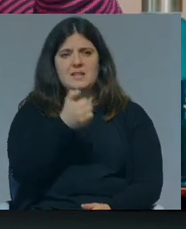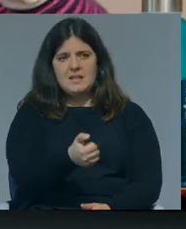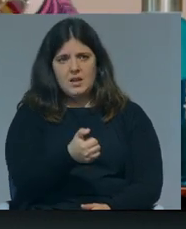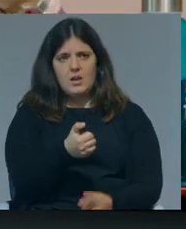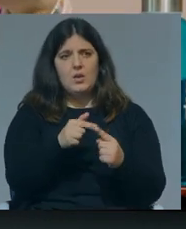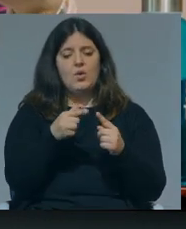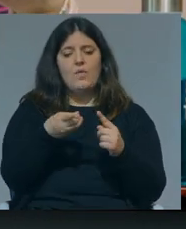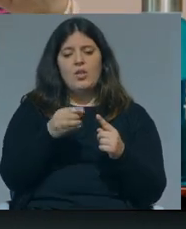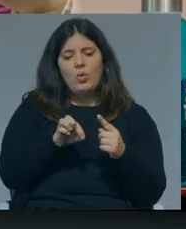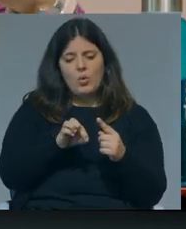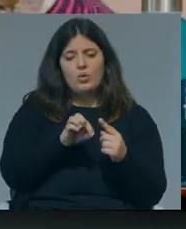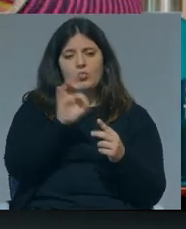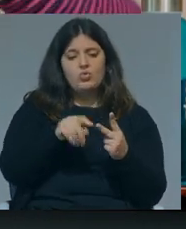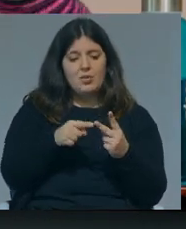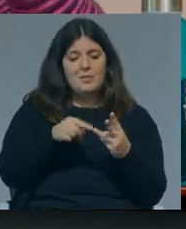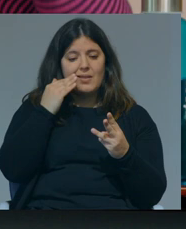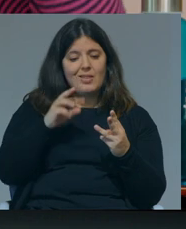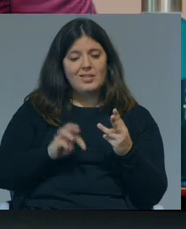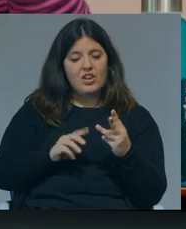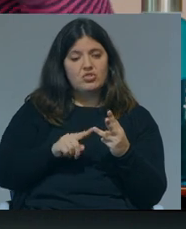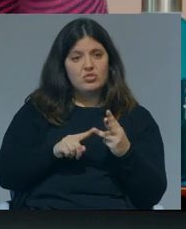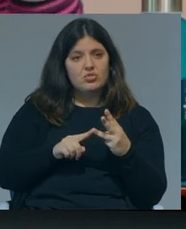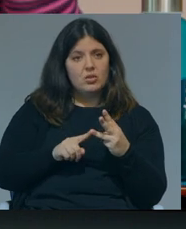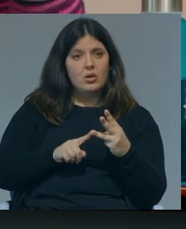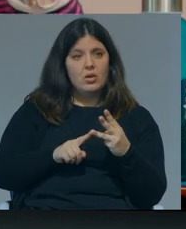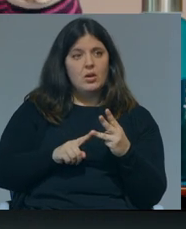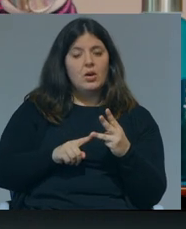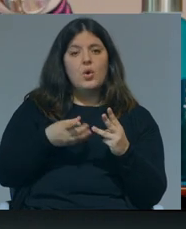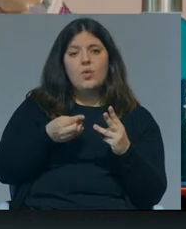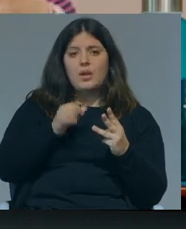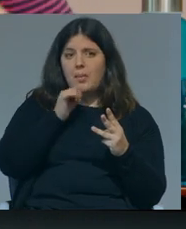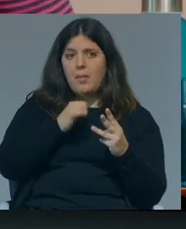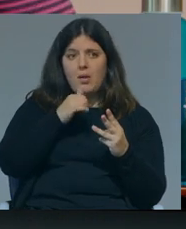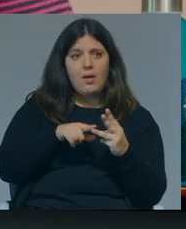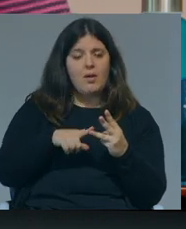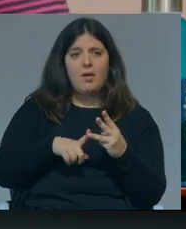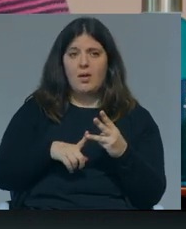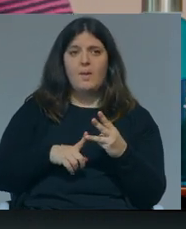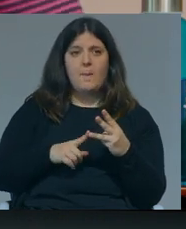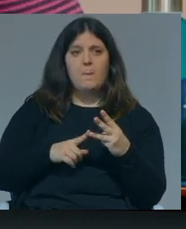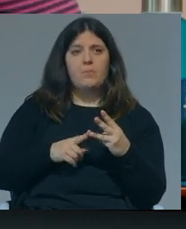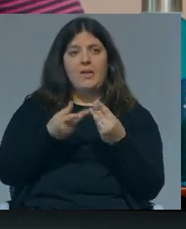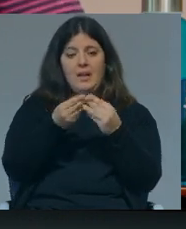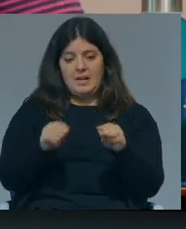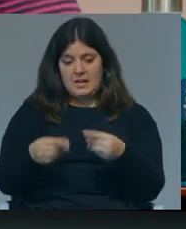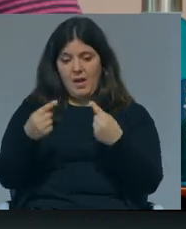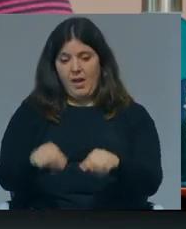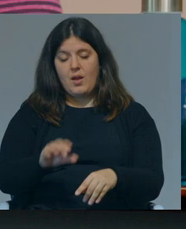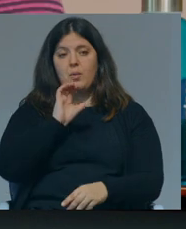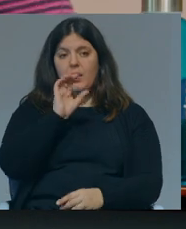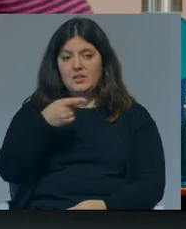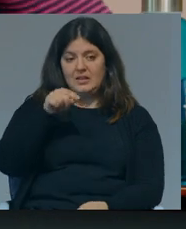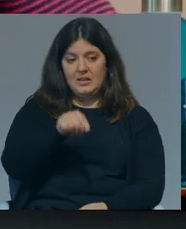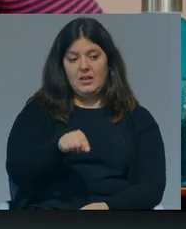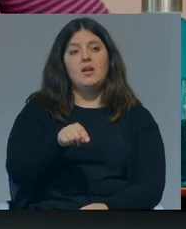98% aos 4 anos, mas aos 3 anos estamos nos 80, não estamos ainda nos 90%, há crianças deste país aos